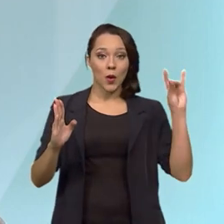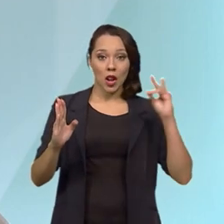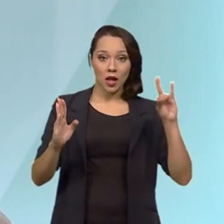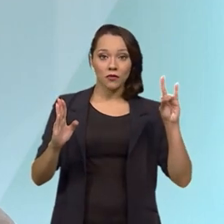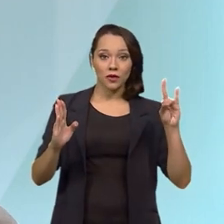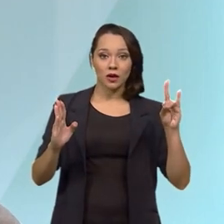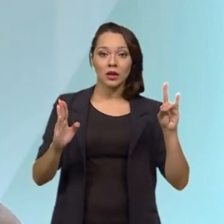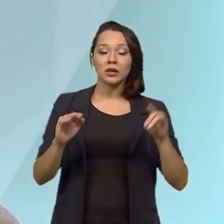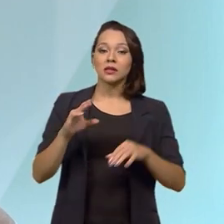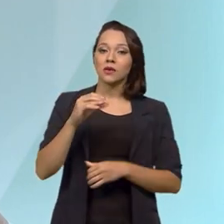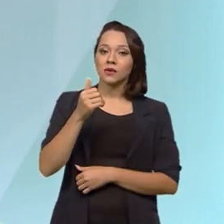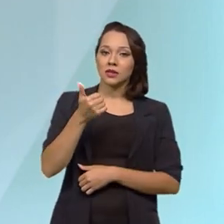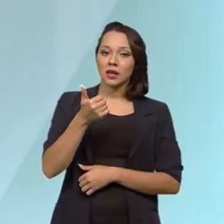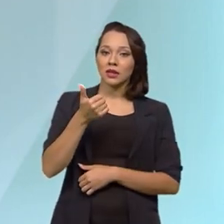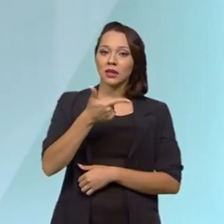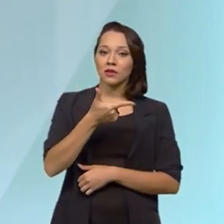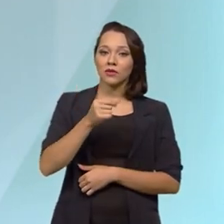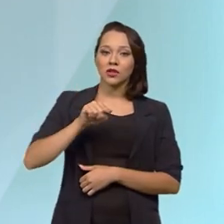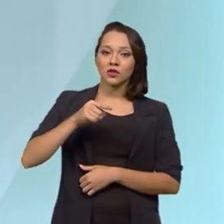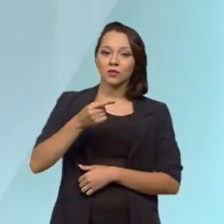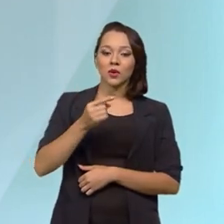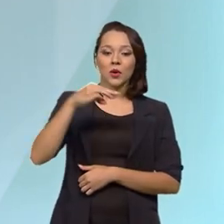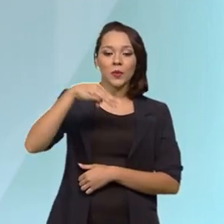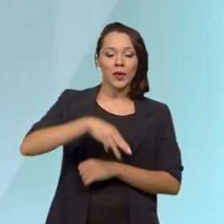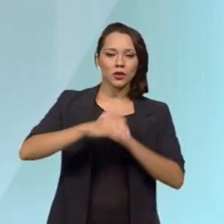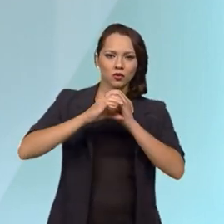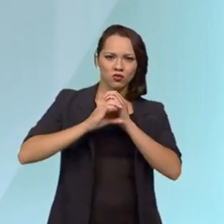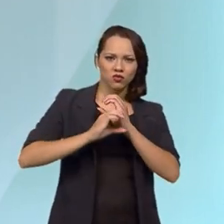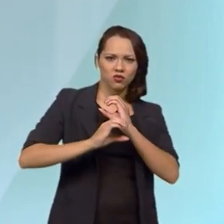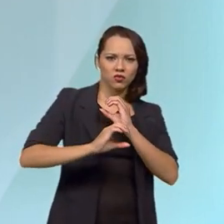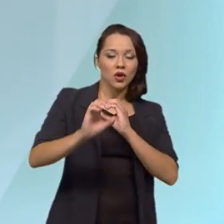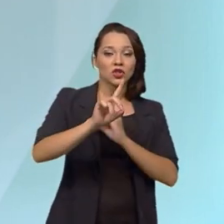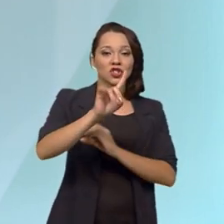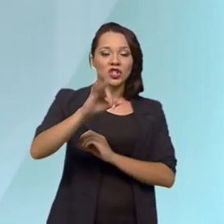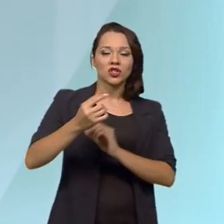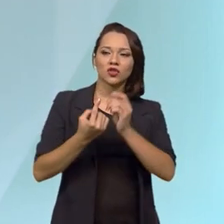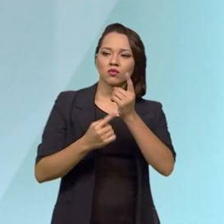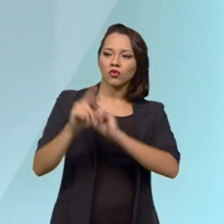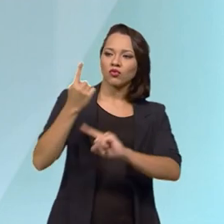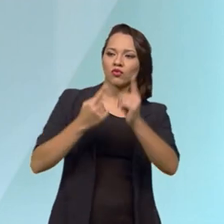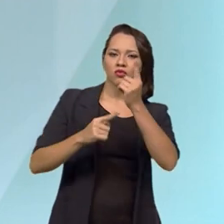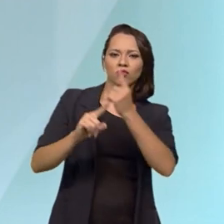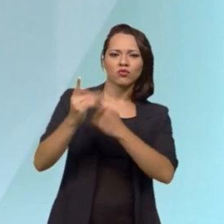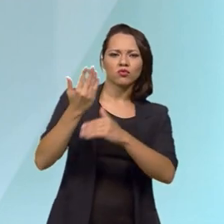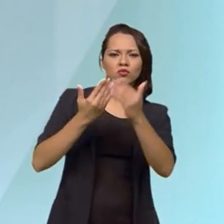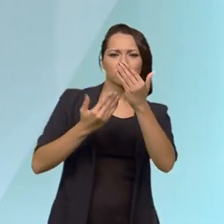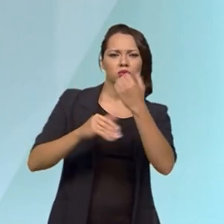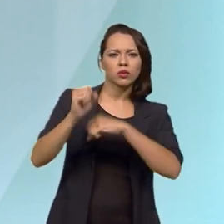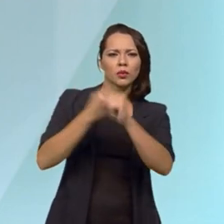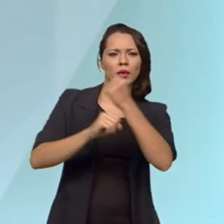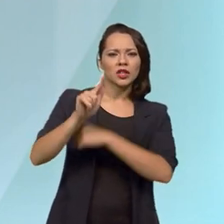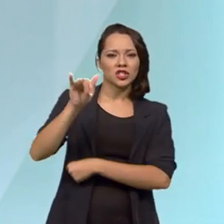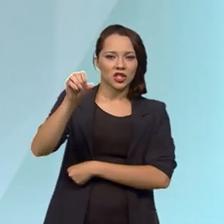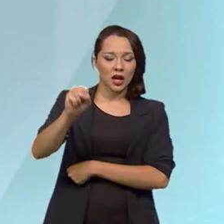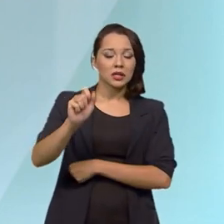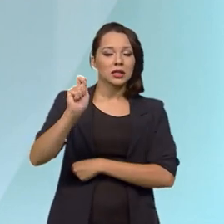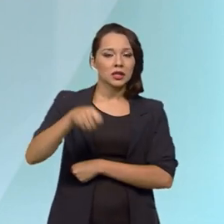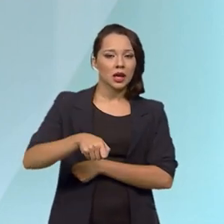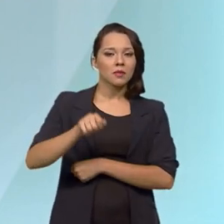São 120 mil metros cúbicos dia de produção de gás que vão gerar também biofertilizantes.